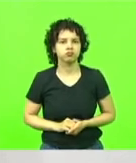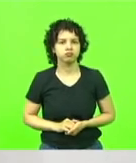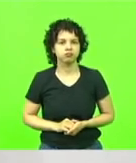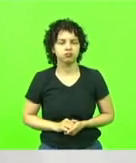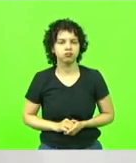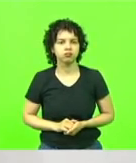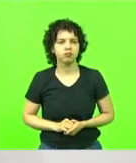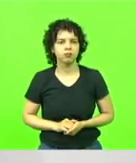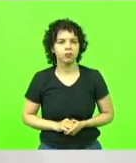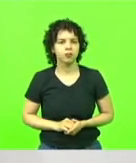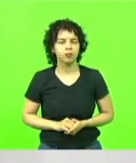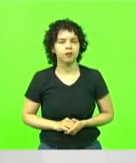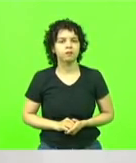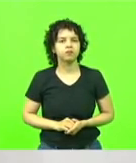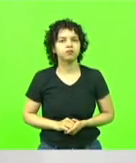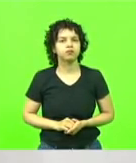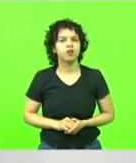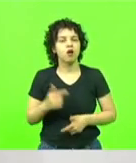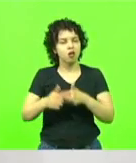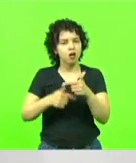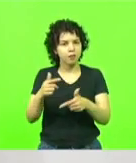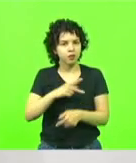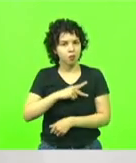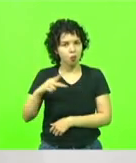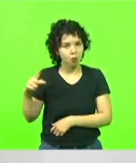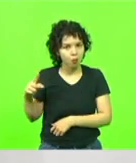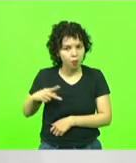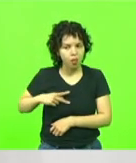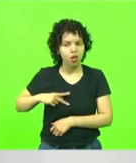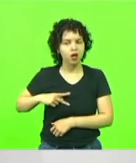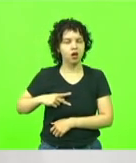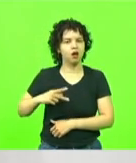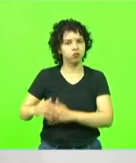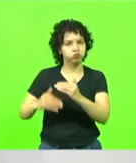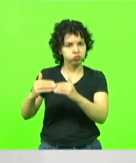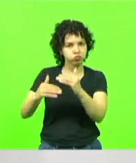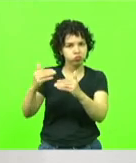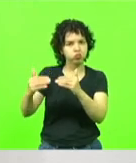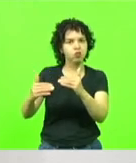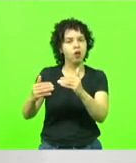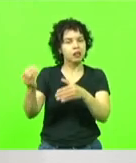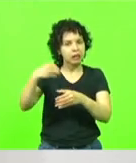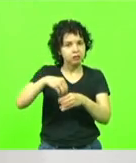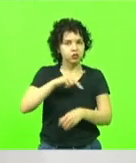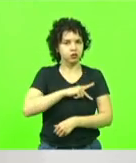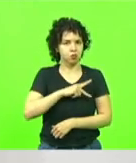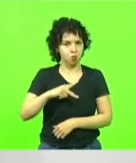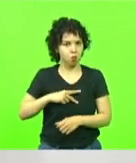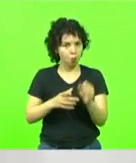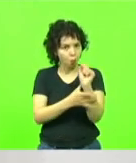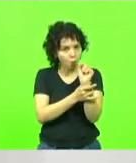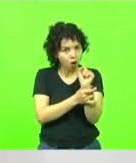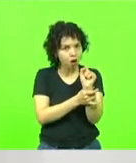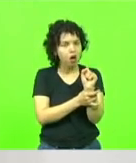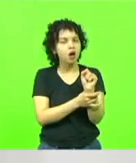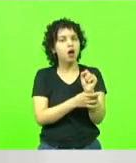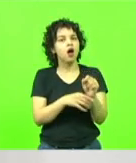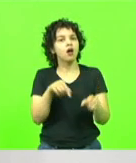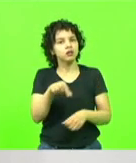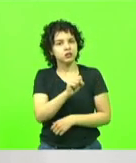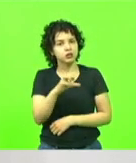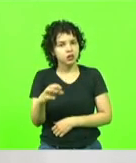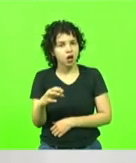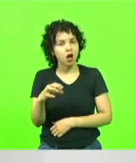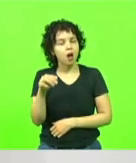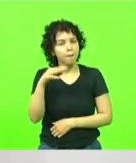Nas carreiras de Estado, dentro da segurança pública de Santa Catarina, somente os militares possuem oito níveis de acesso